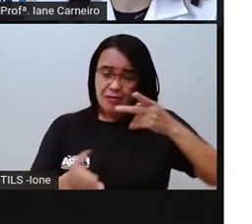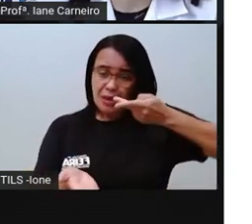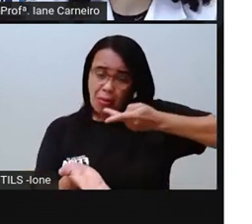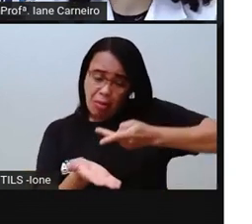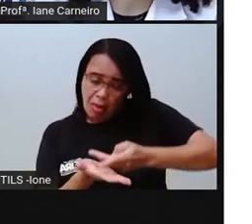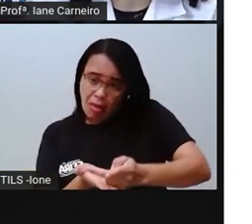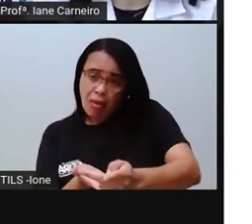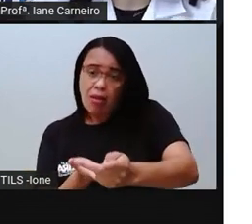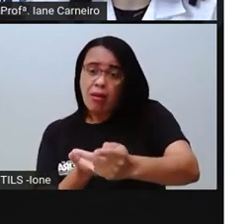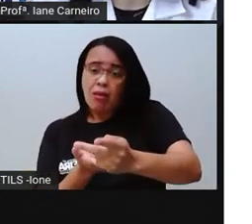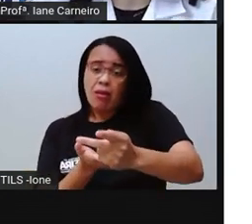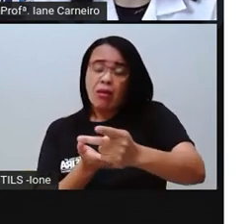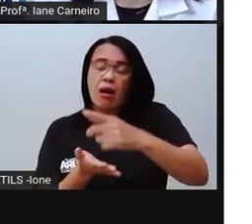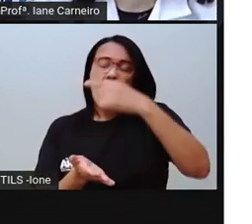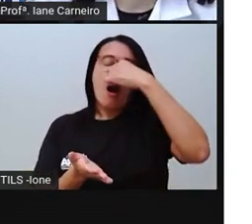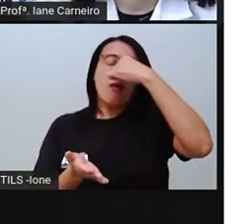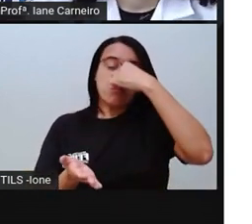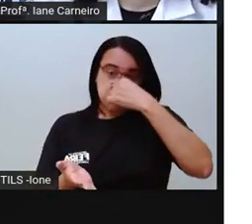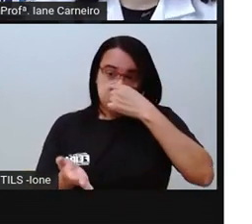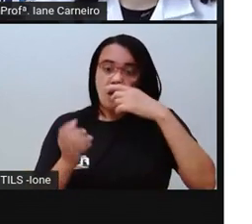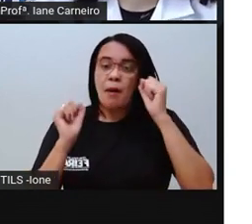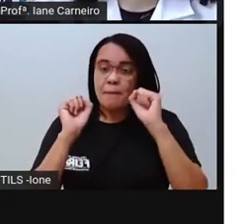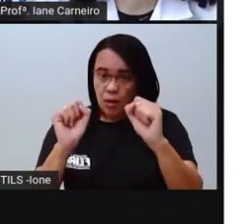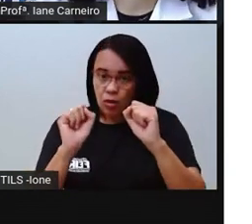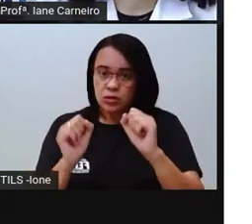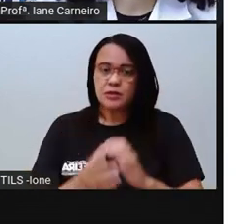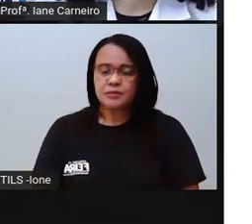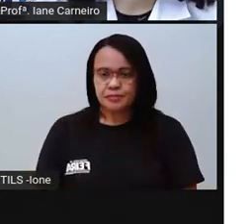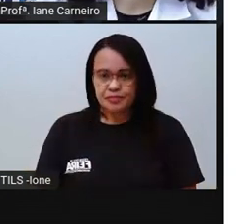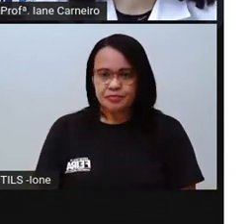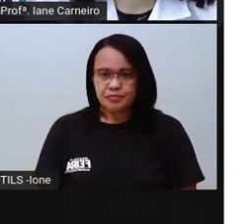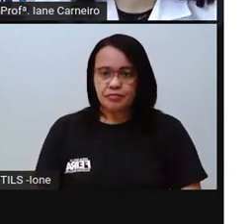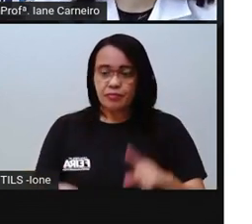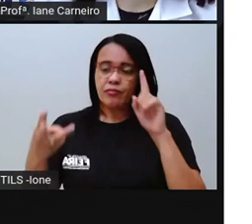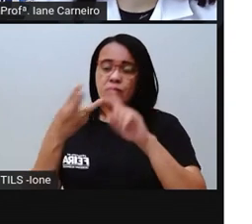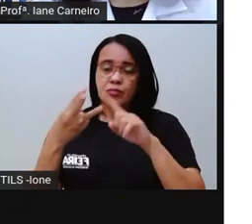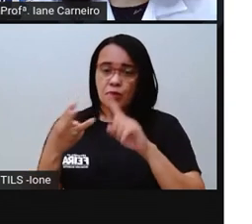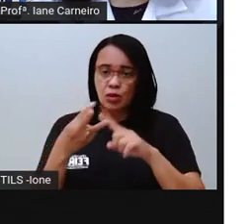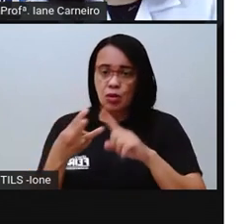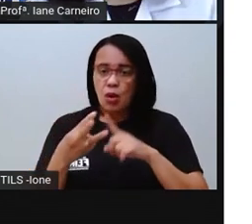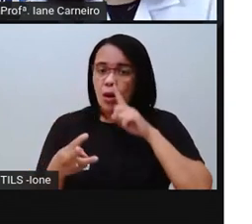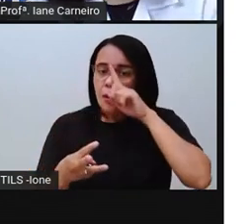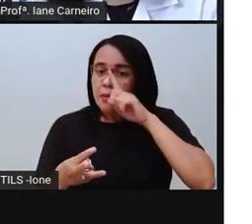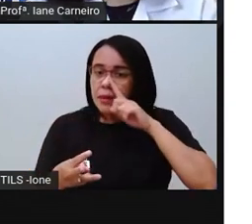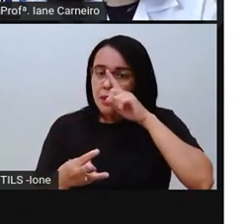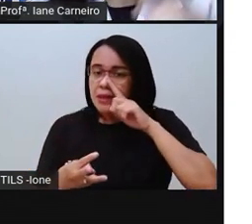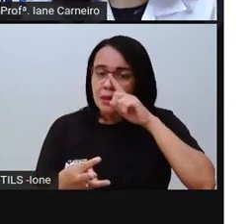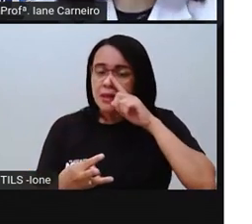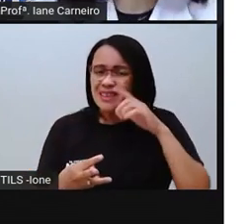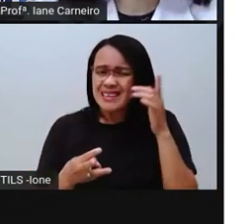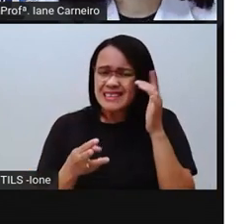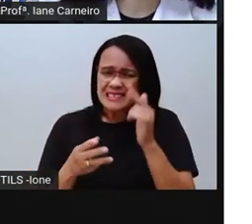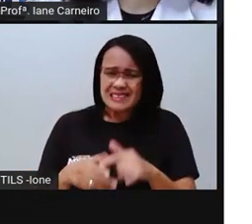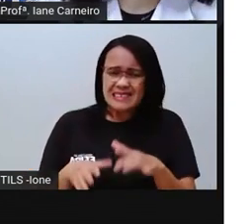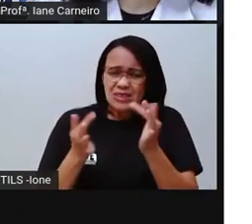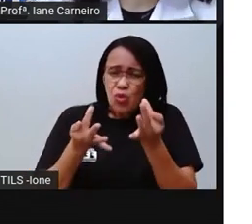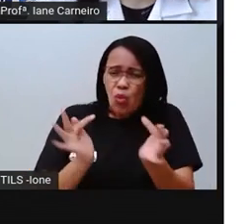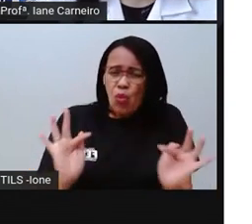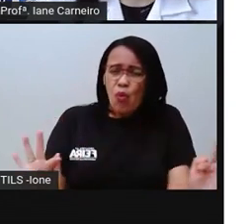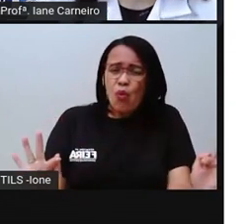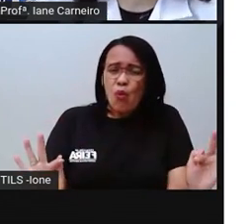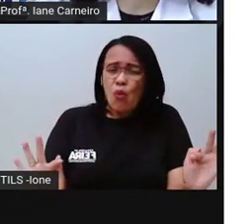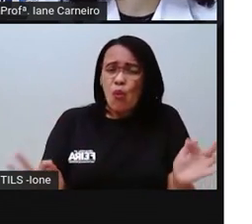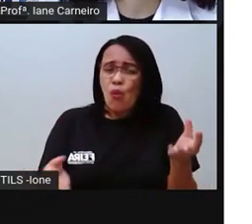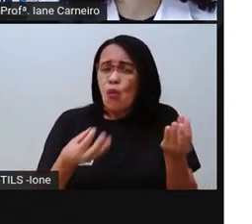bebezinhos pequenos, tá bom? Ó, perigo de se machucar, ó, de cair alguma coisa em cima. Onde é